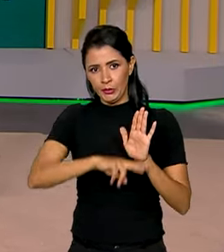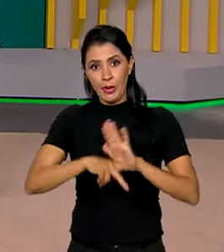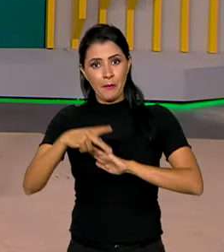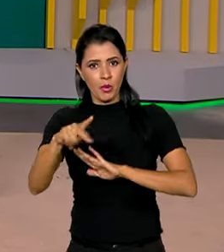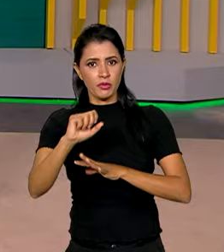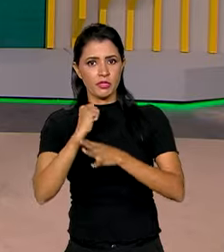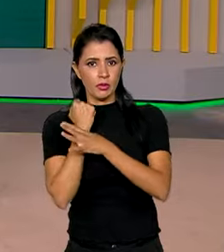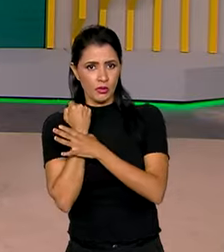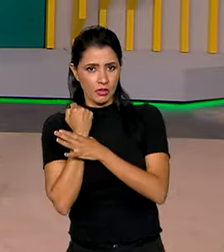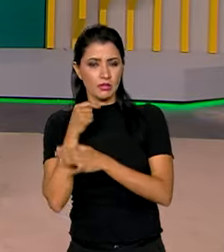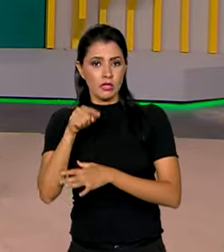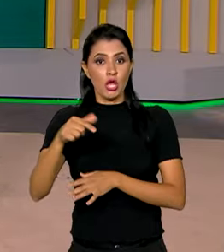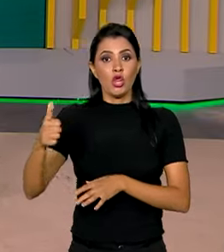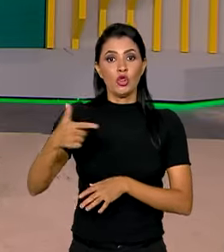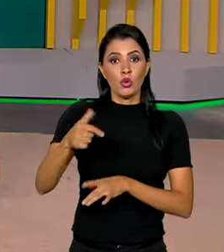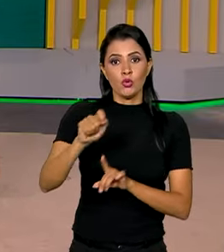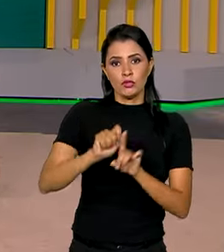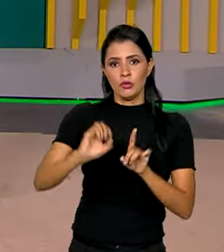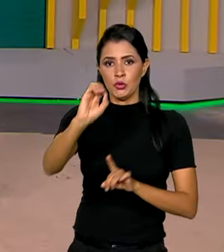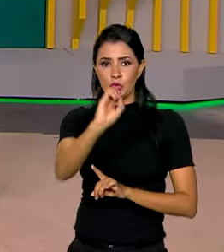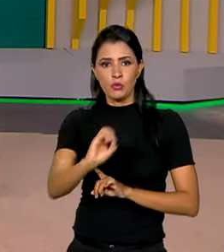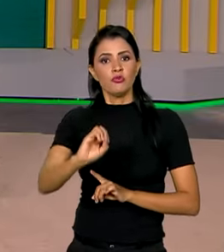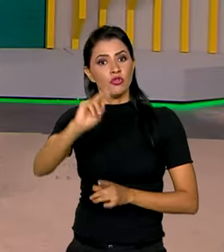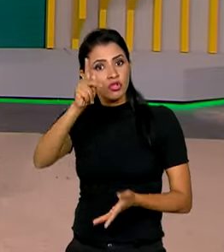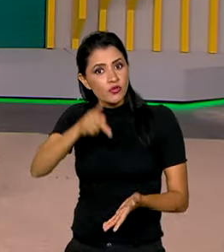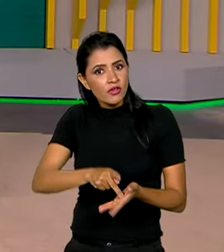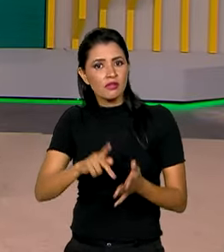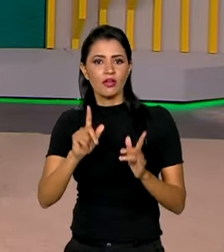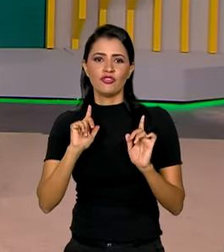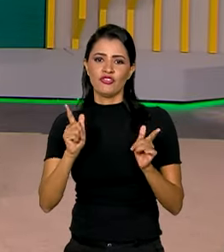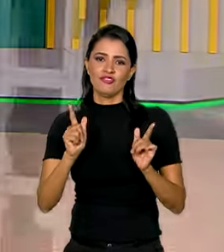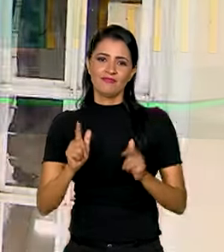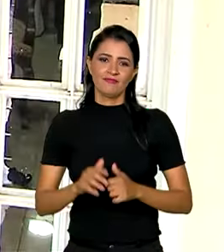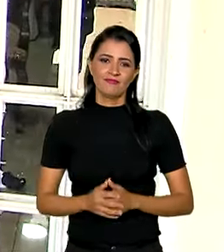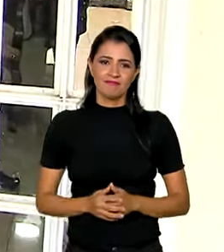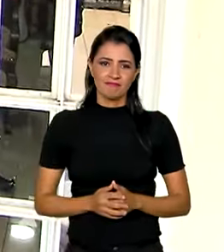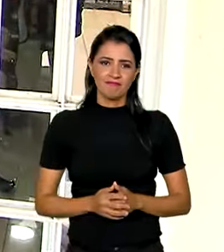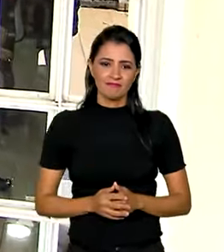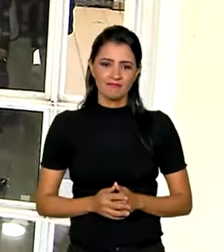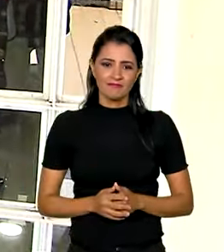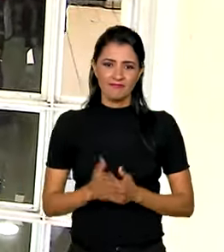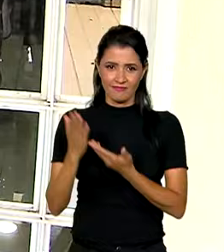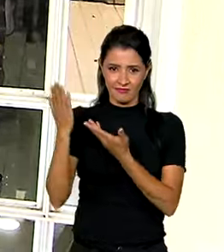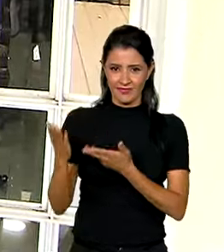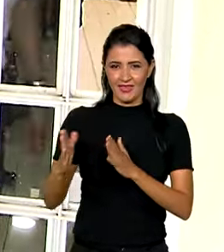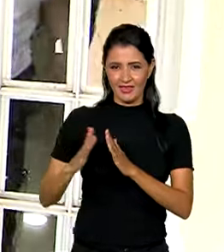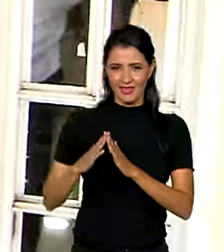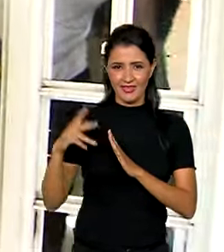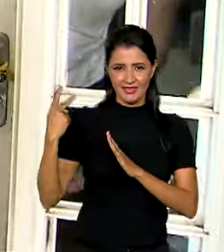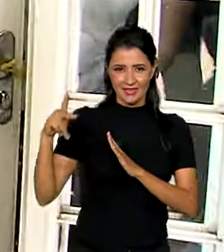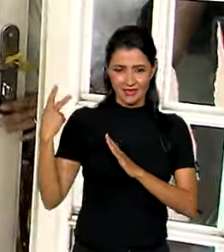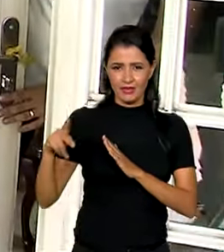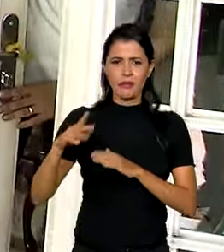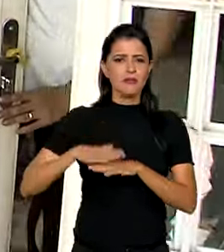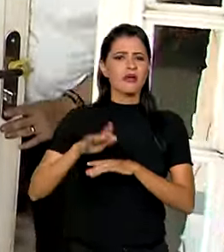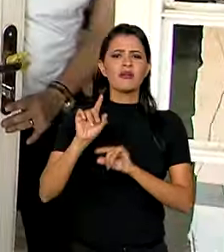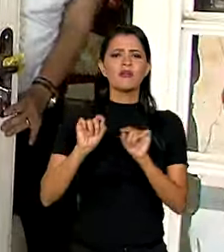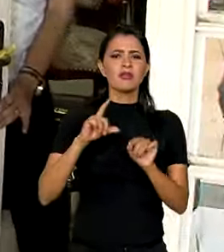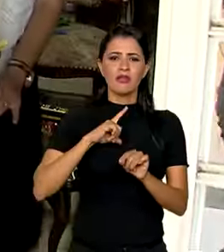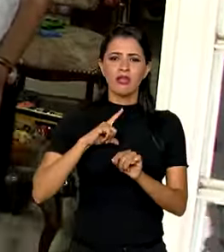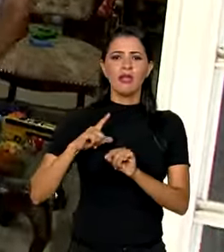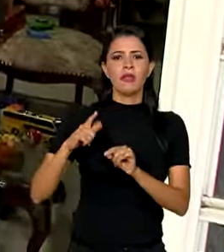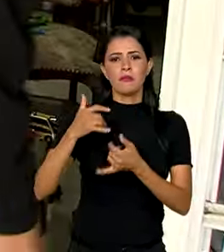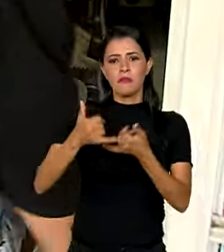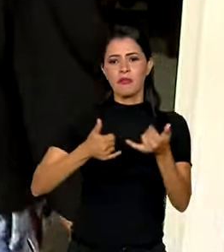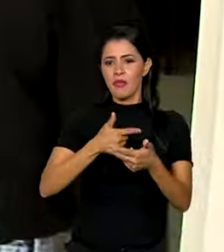segurança para que o 12 de outubro seja realmente divertido. Na casa de Itainá, o que mais tem é